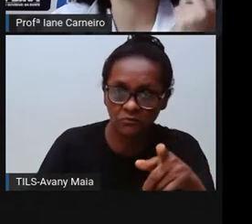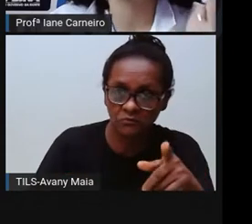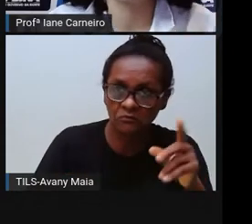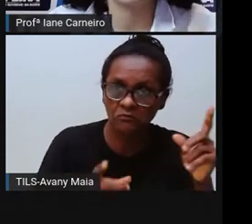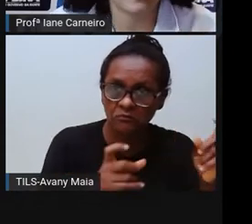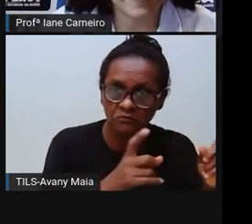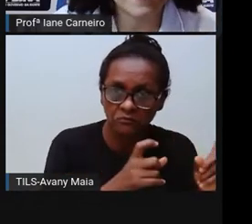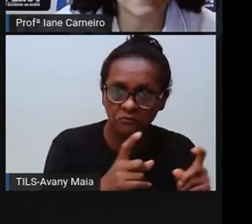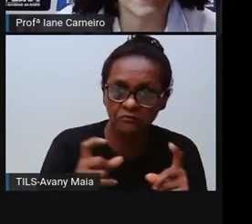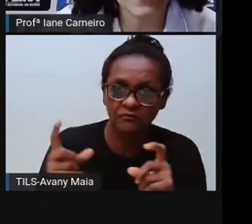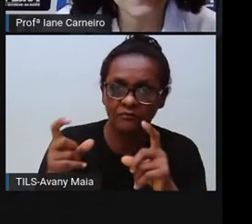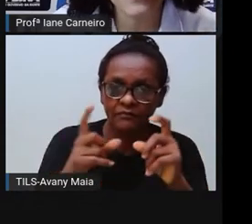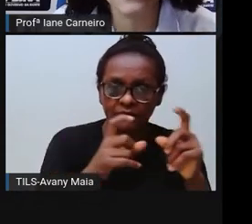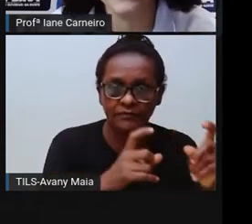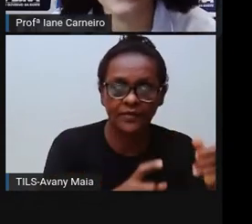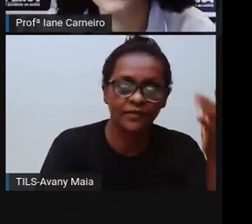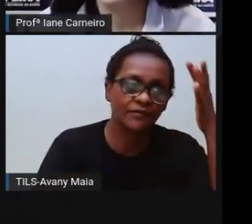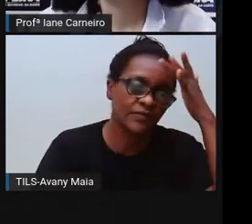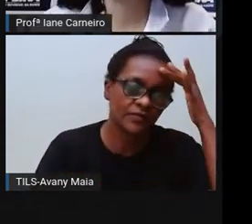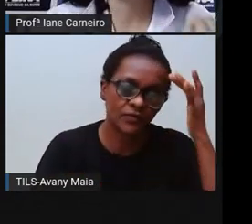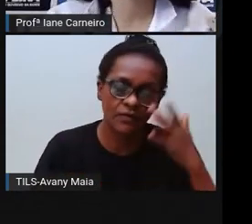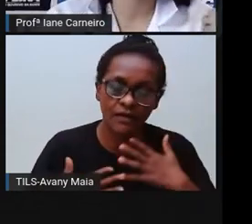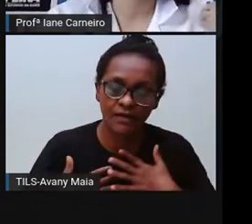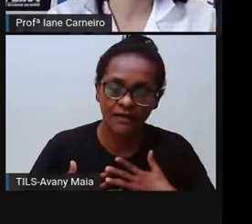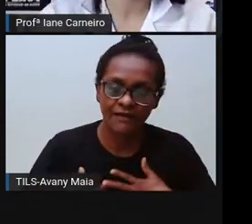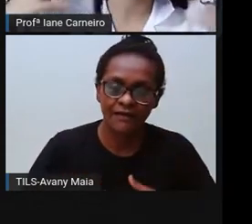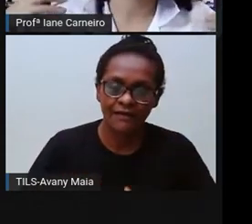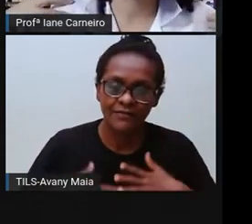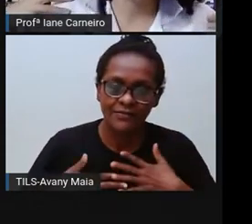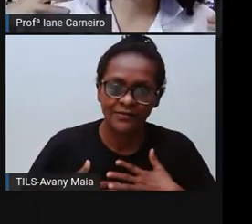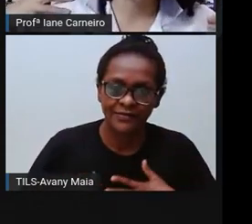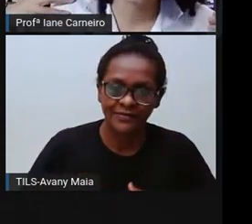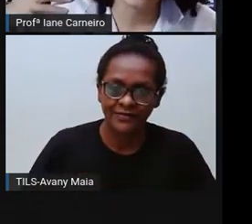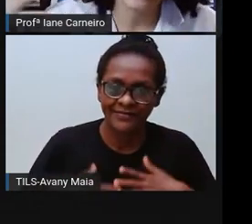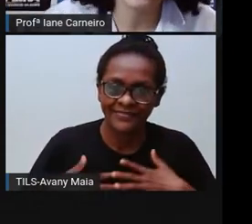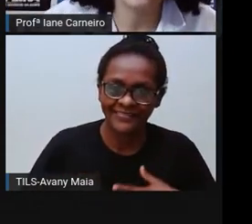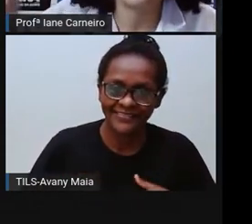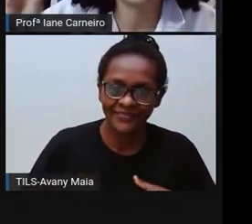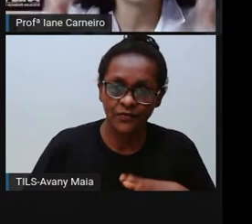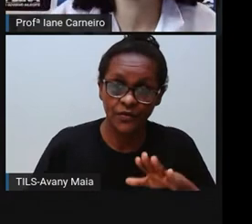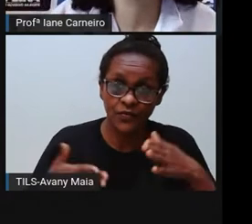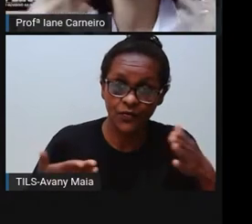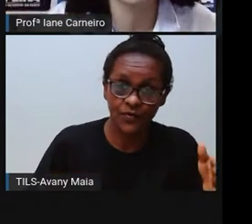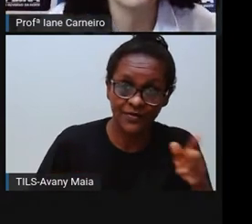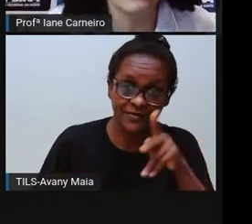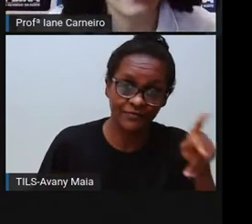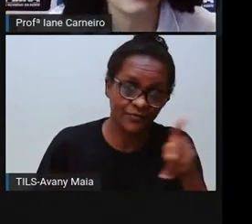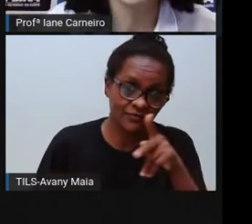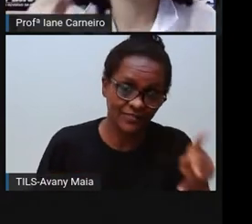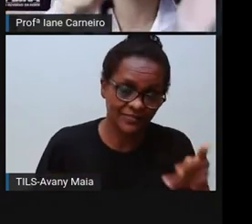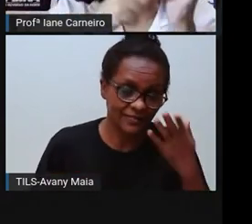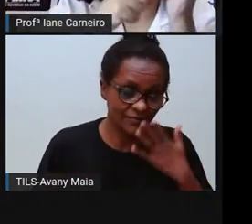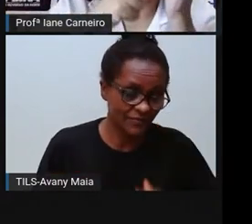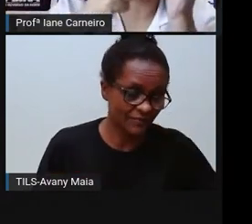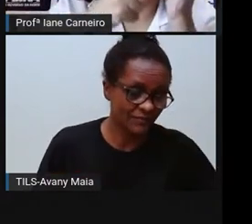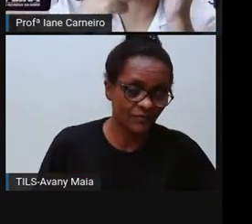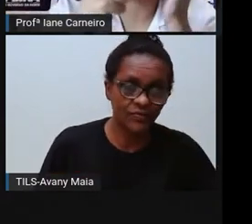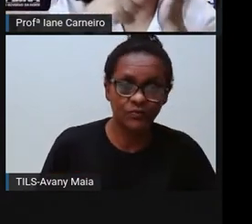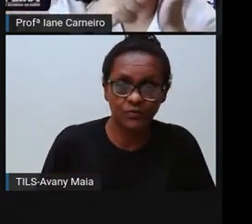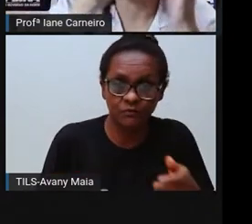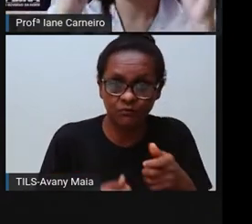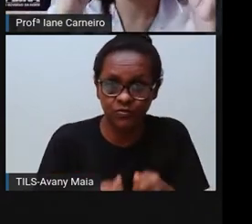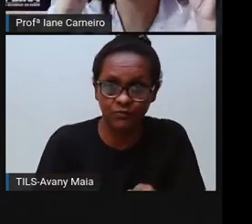que dizem que desestressa, né? Que é, quando a Pró era criança, era o plástico bolha. A gente ficava